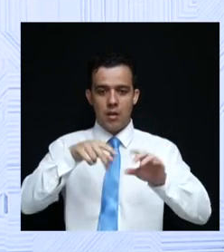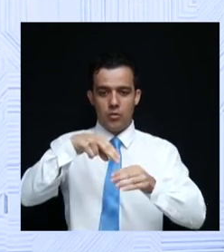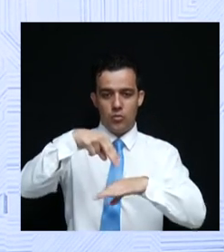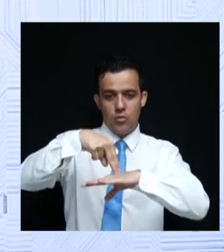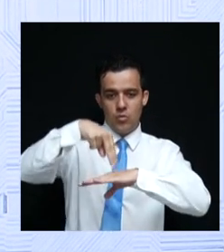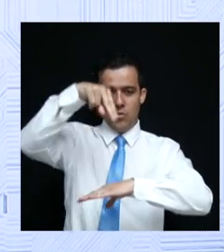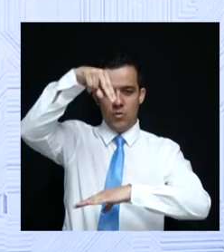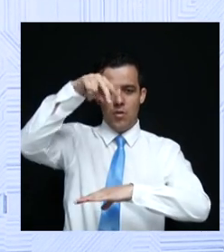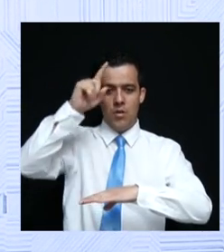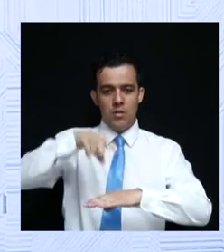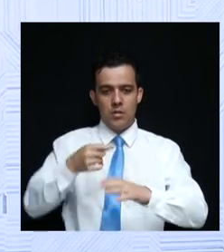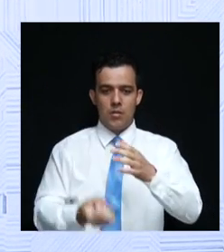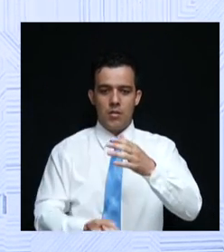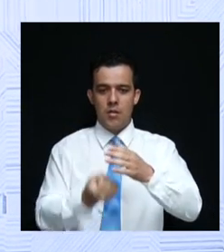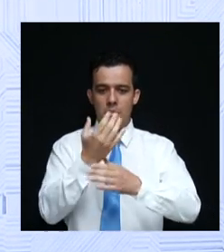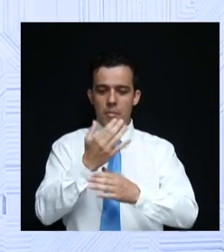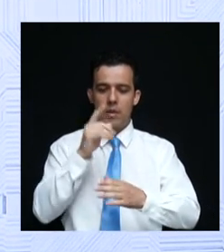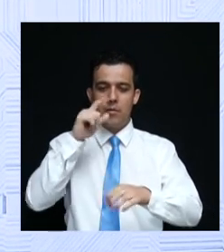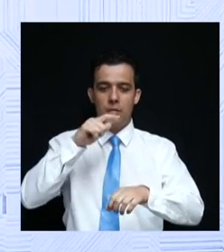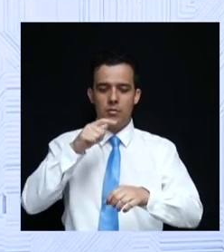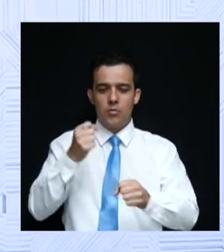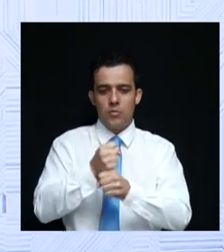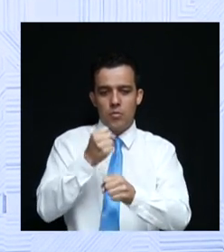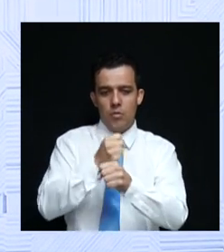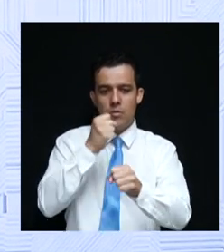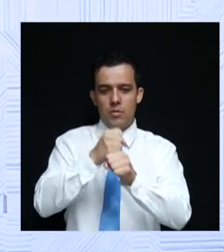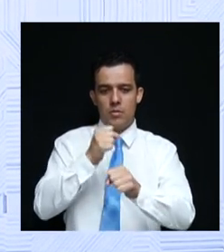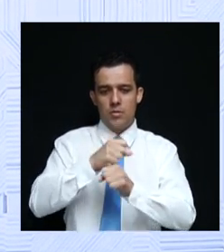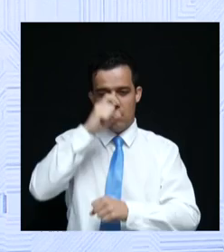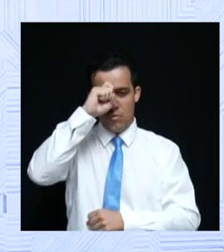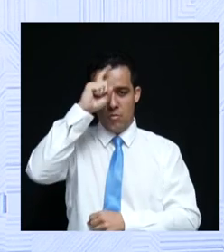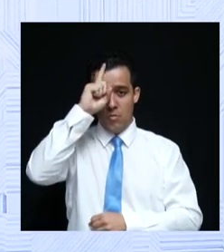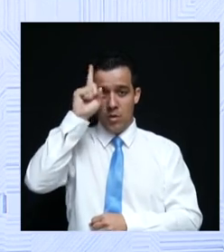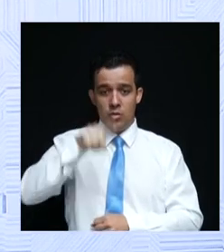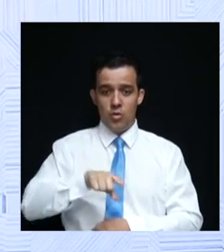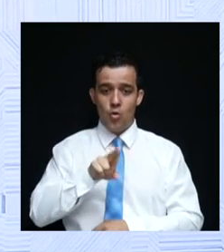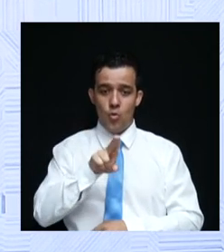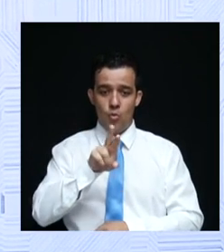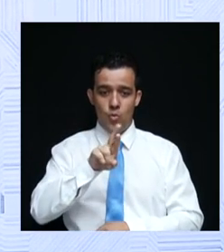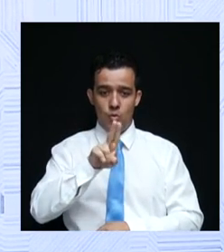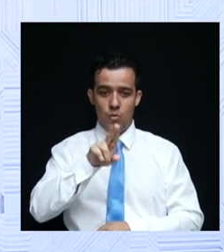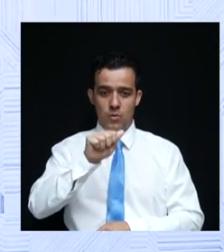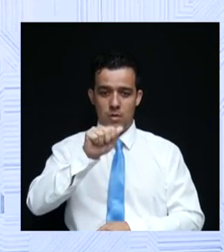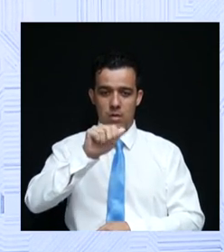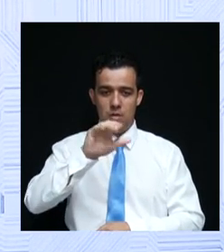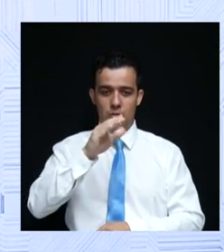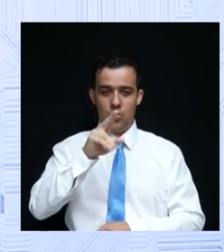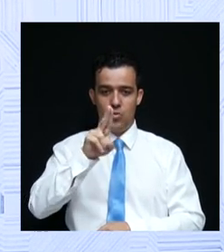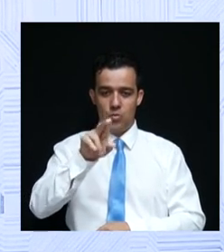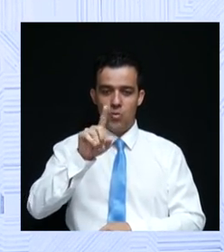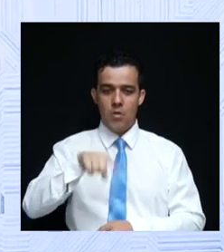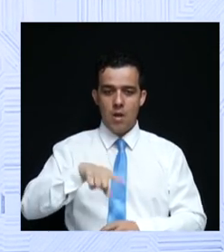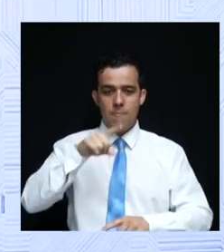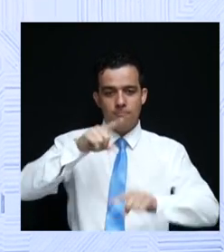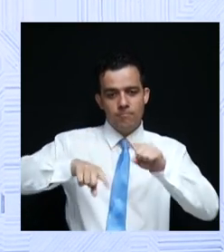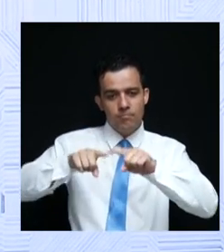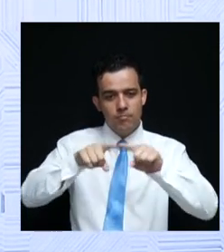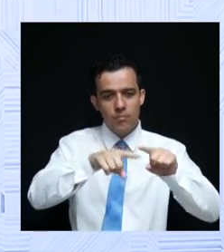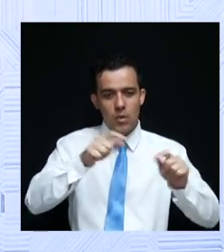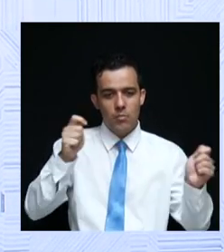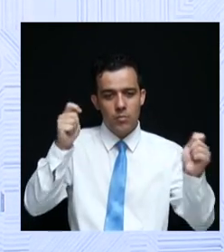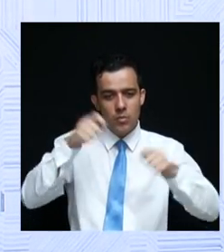com a inauguração da primeira etapa do Hospital Regional de Uruaçu. Instrumentos públicos que vão dar